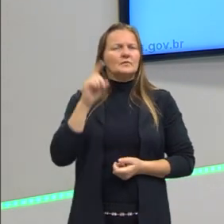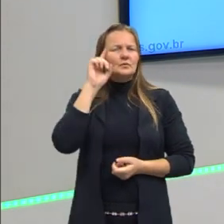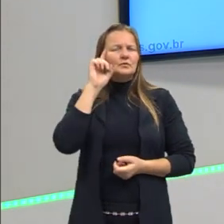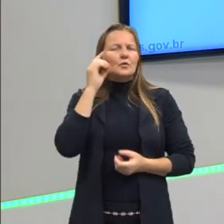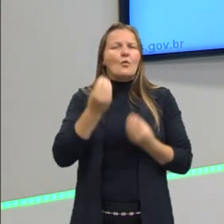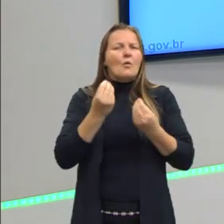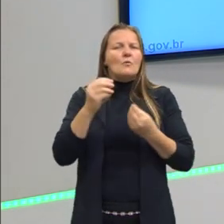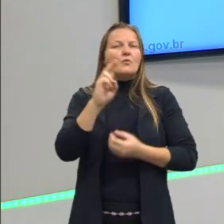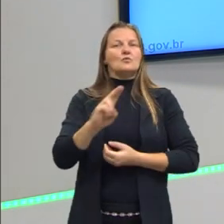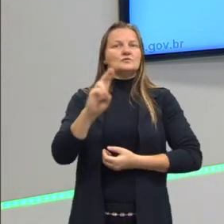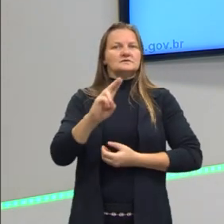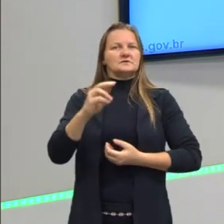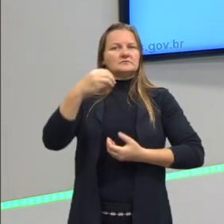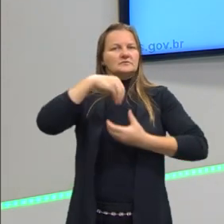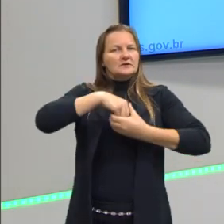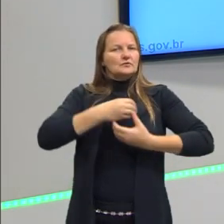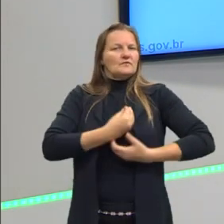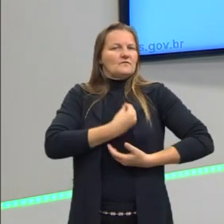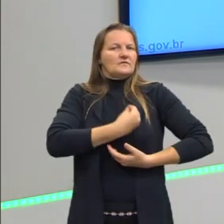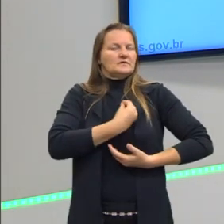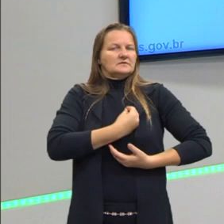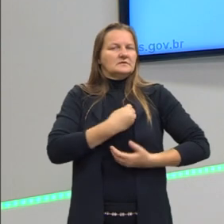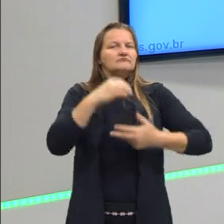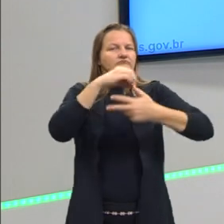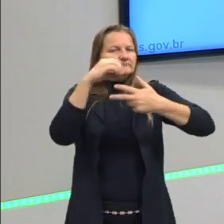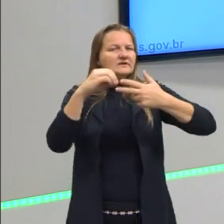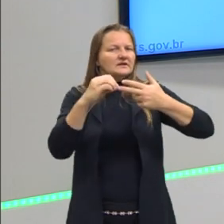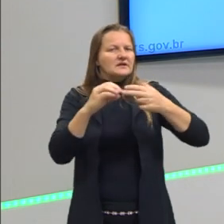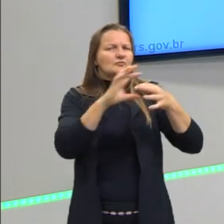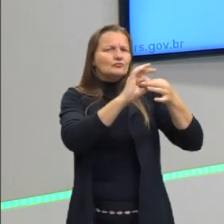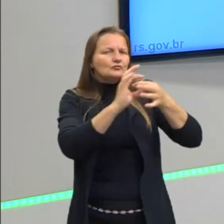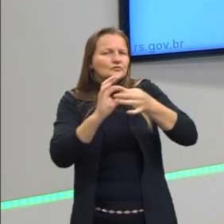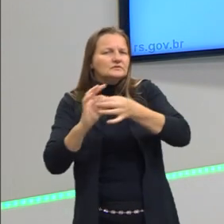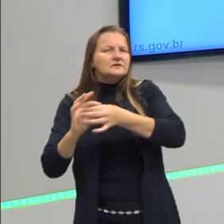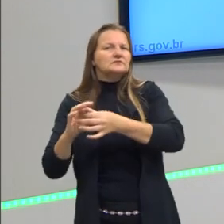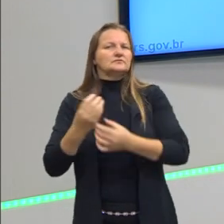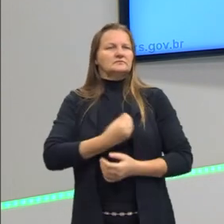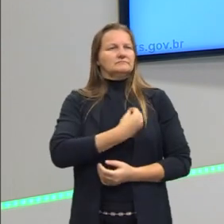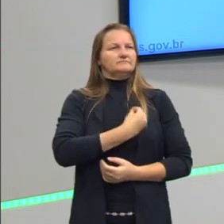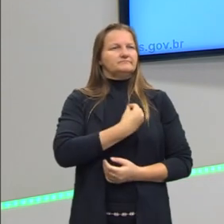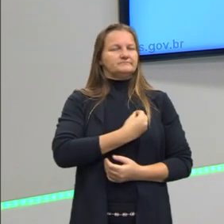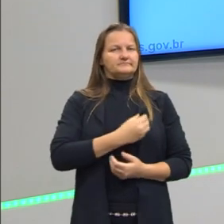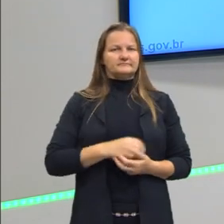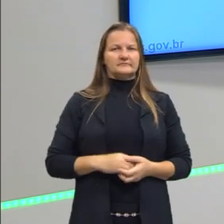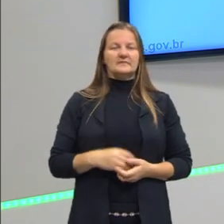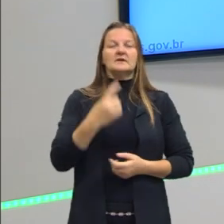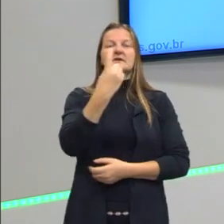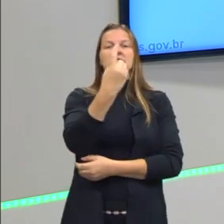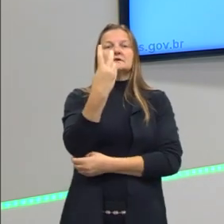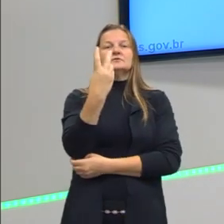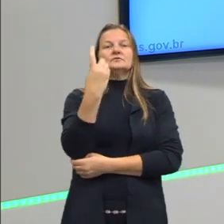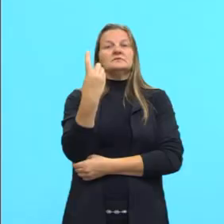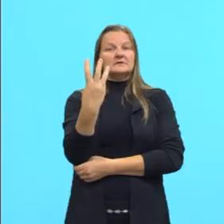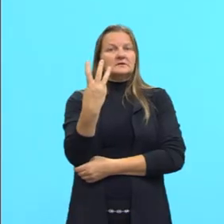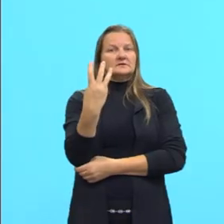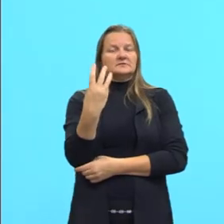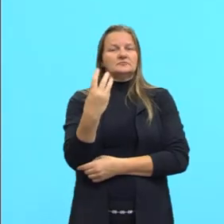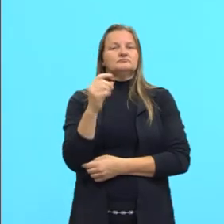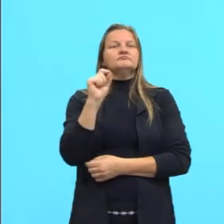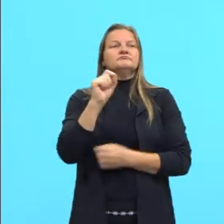dia como isso ocorre, porque é assim que é cobrado, é no nosso dia a dia. Então, a questão 113 diz o seguinte,